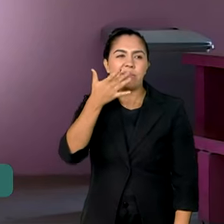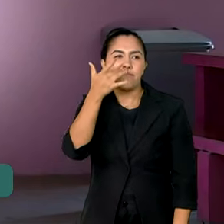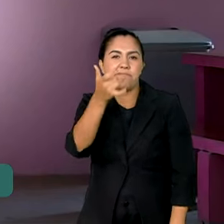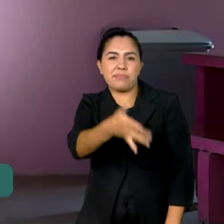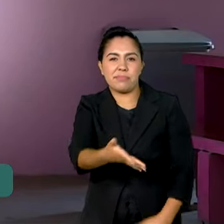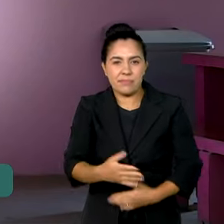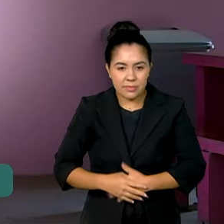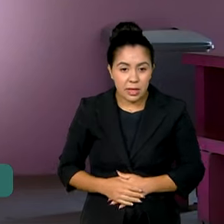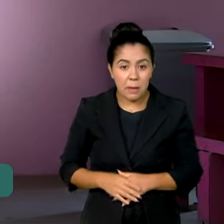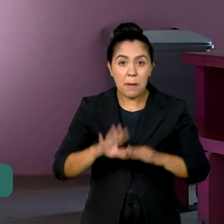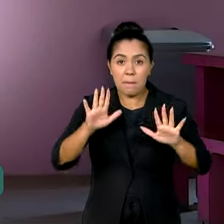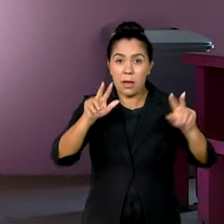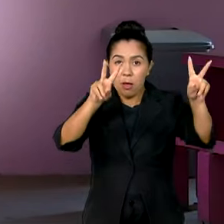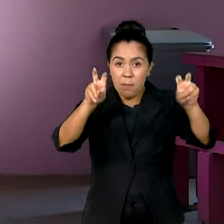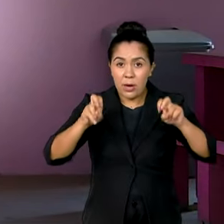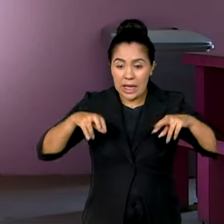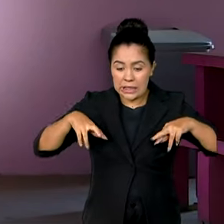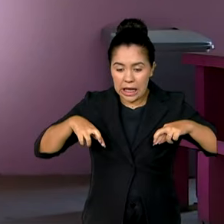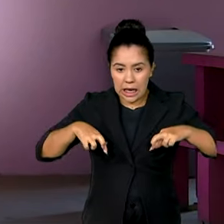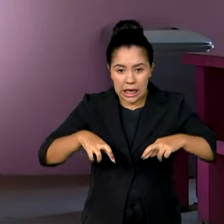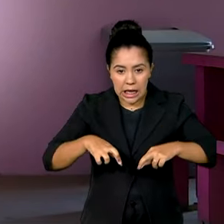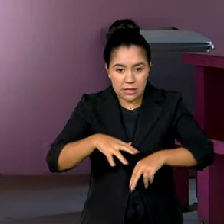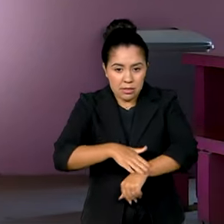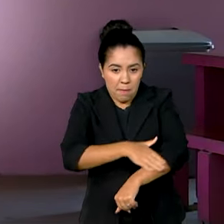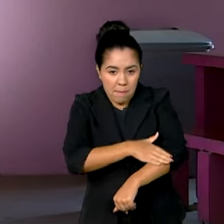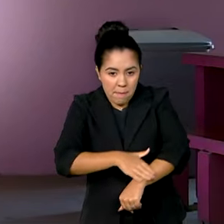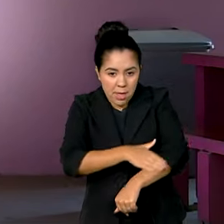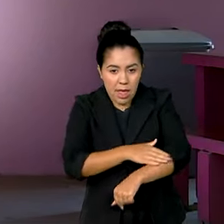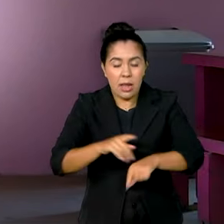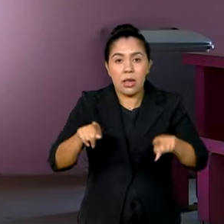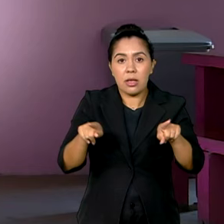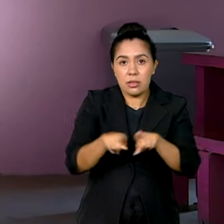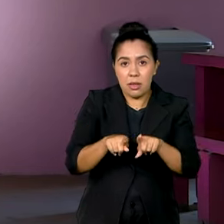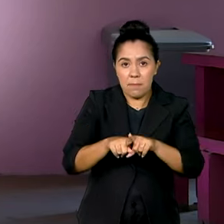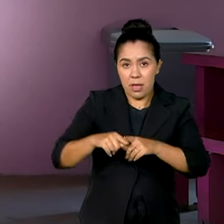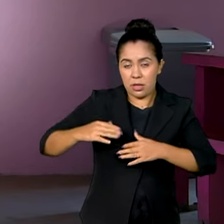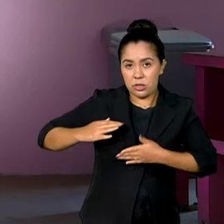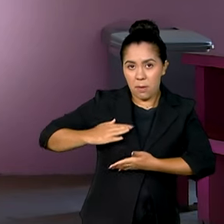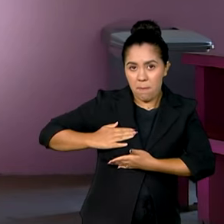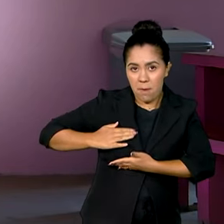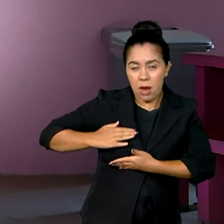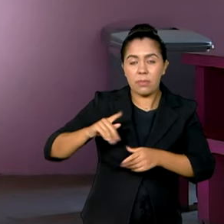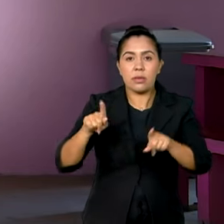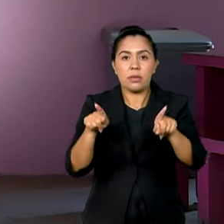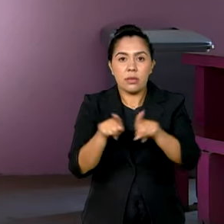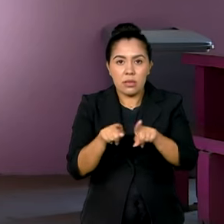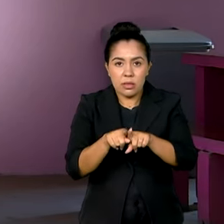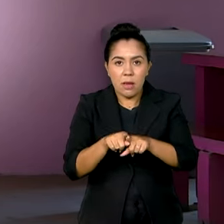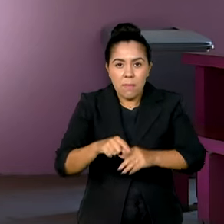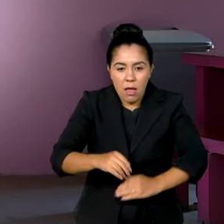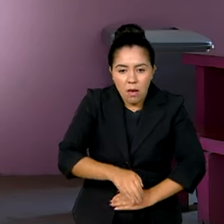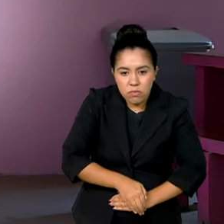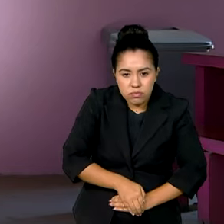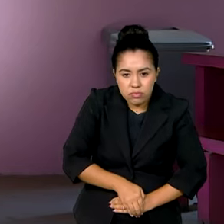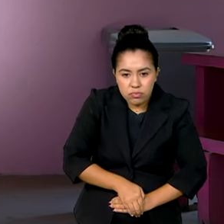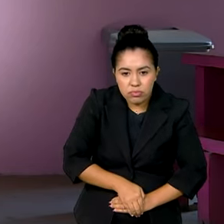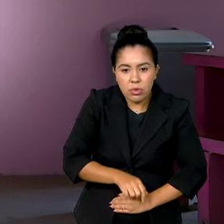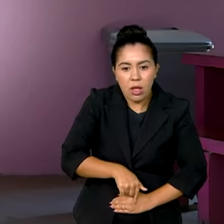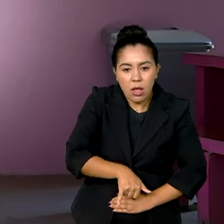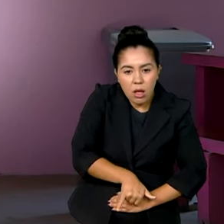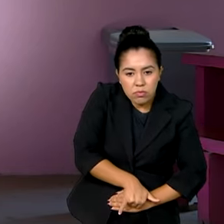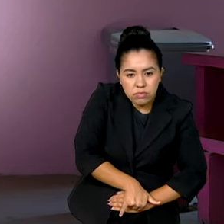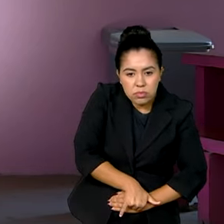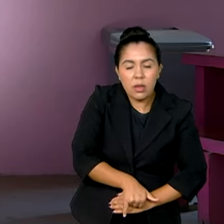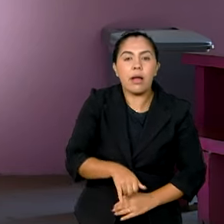Depois do câncer de pele, o câncer de mama e o de colo de útero são os mais frequentes entre as mulheres, de acordo com dados do INCA, o Instituto